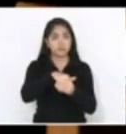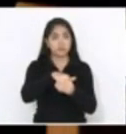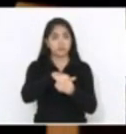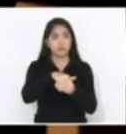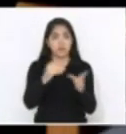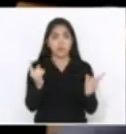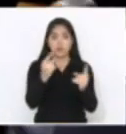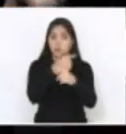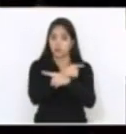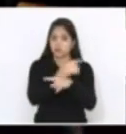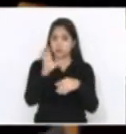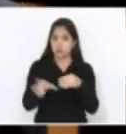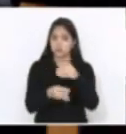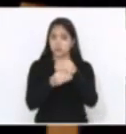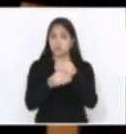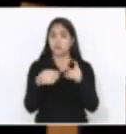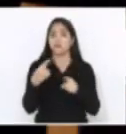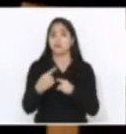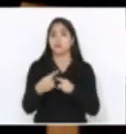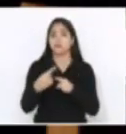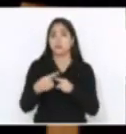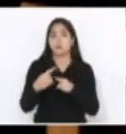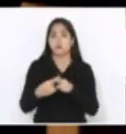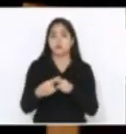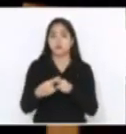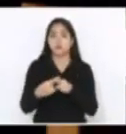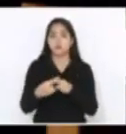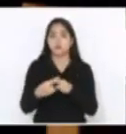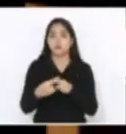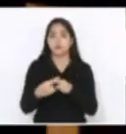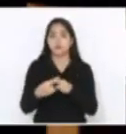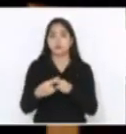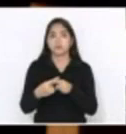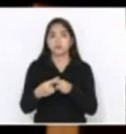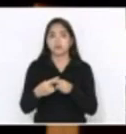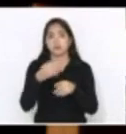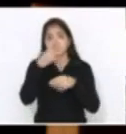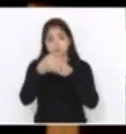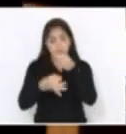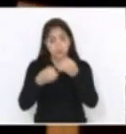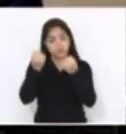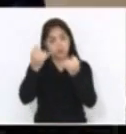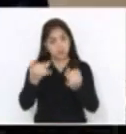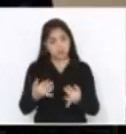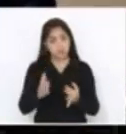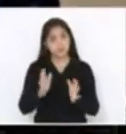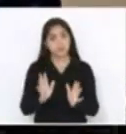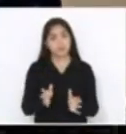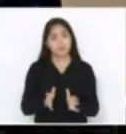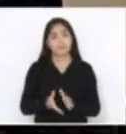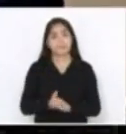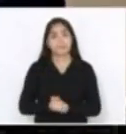contrário a esta emenda, porque, por motivo desses argumentos que eu levantei aqui neste momento. Obrigado.